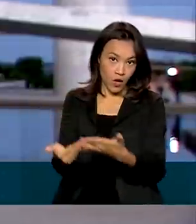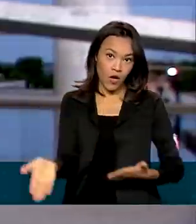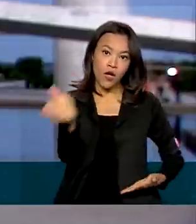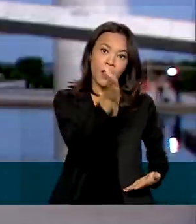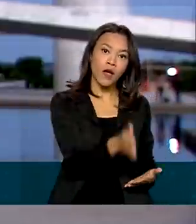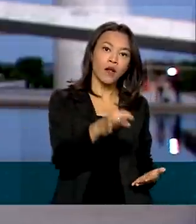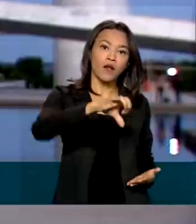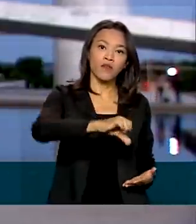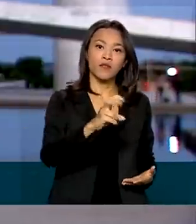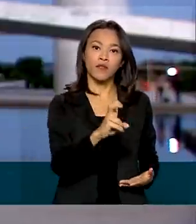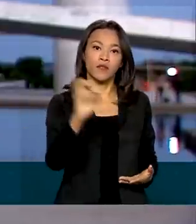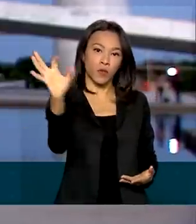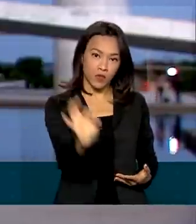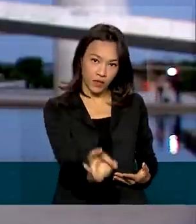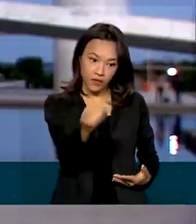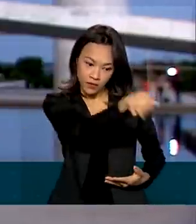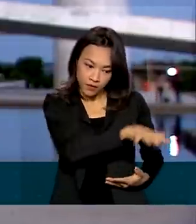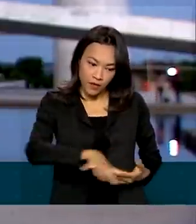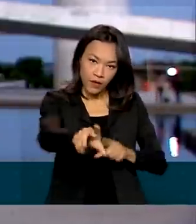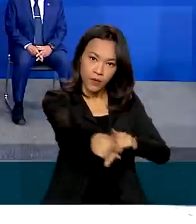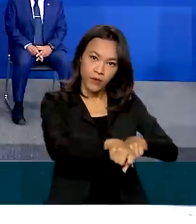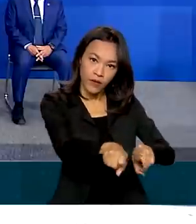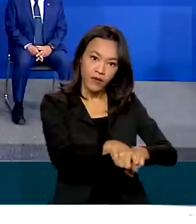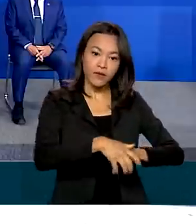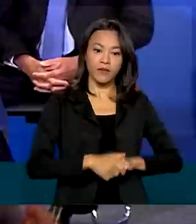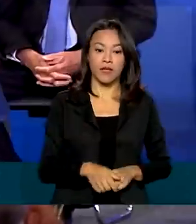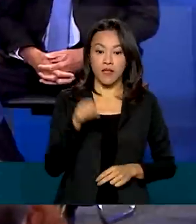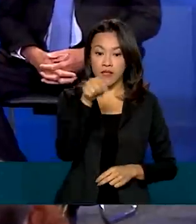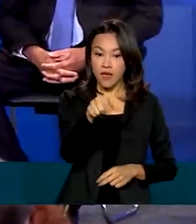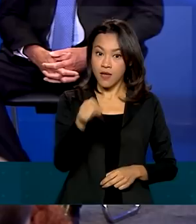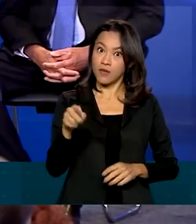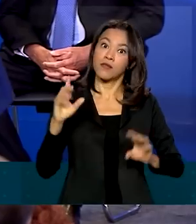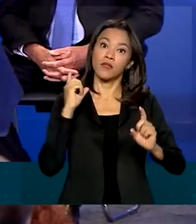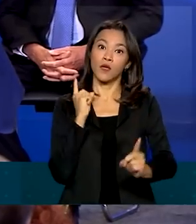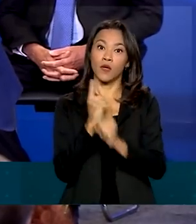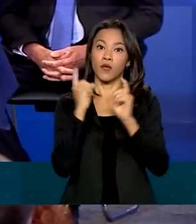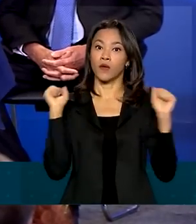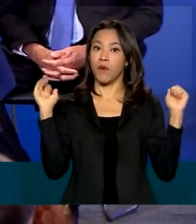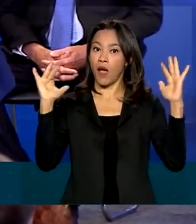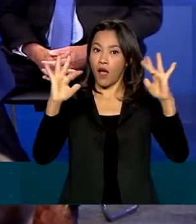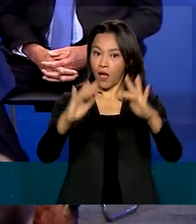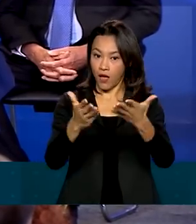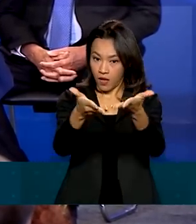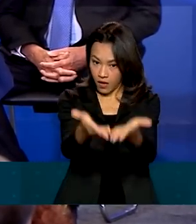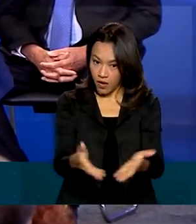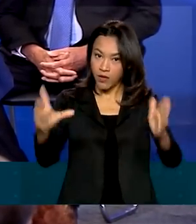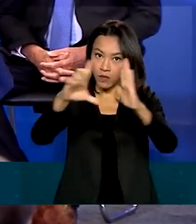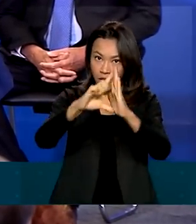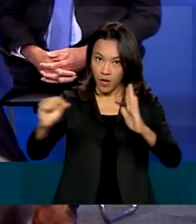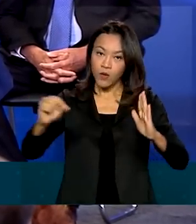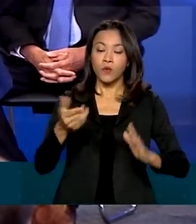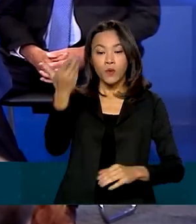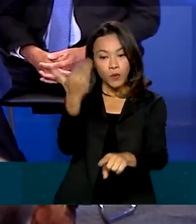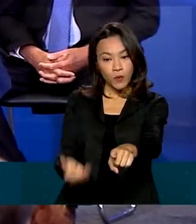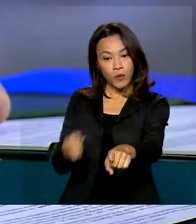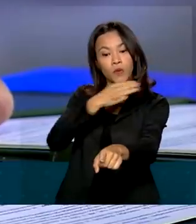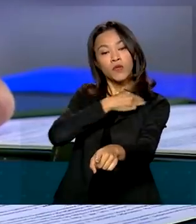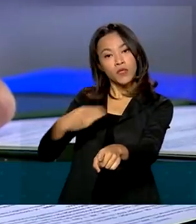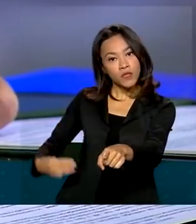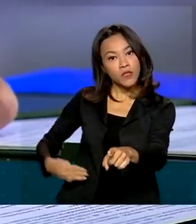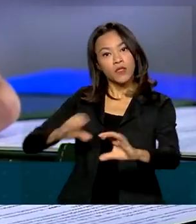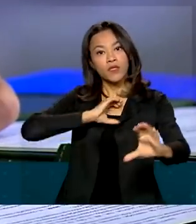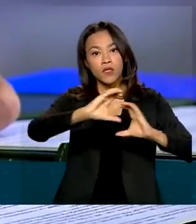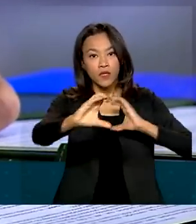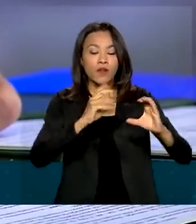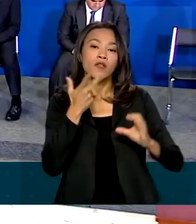% deles em áreas rurais. Durante a cerimônia no Palácio do Planalto, o Ministério das Comunicações também sinalizou o